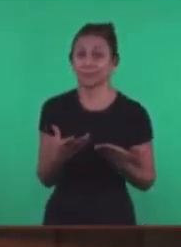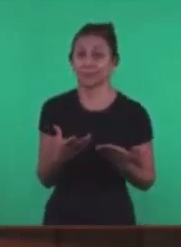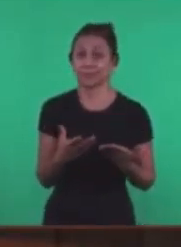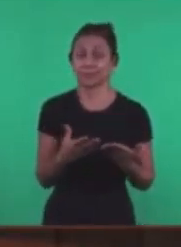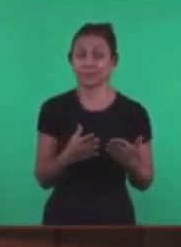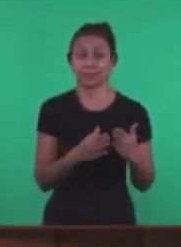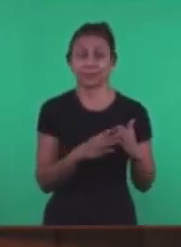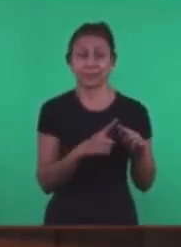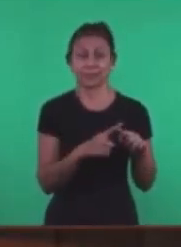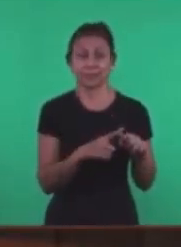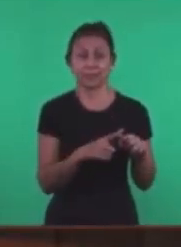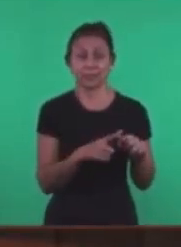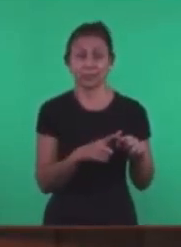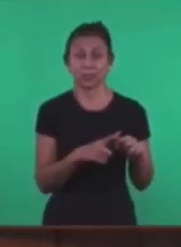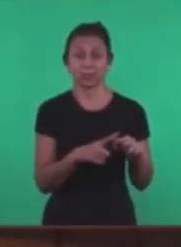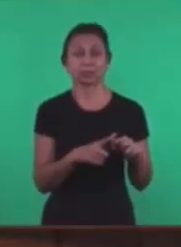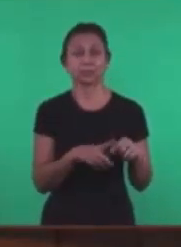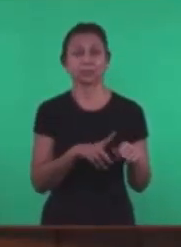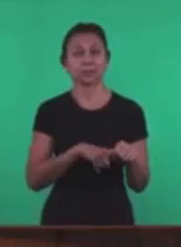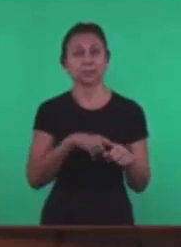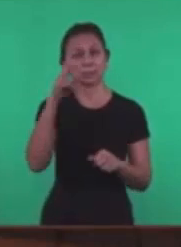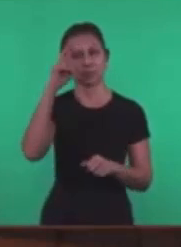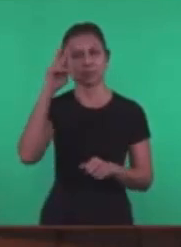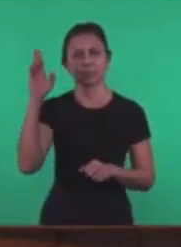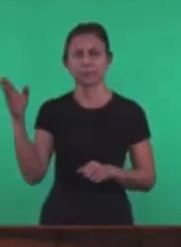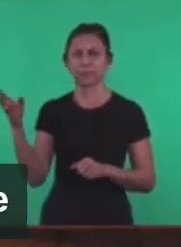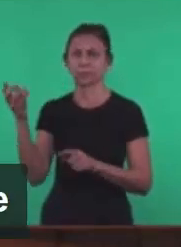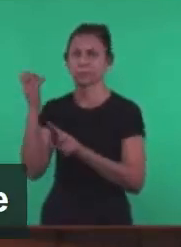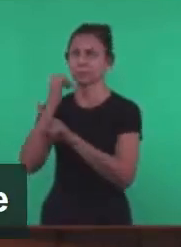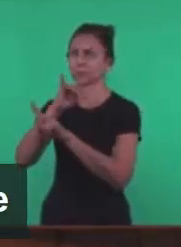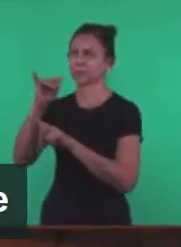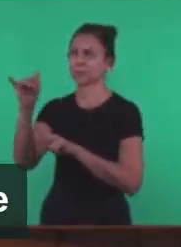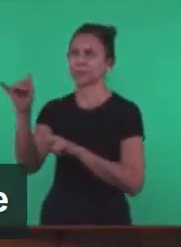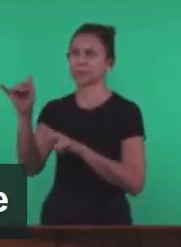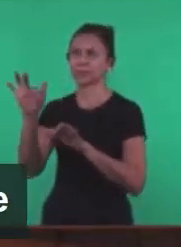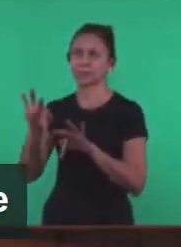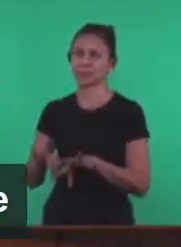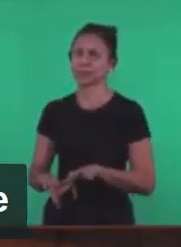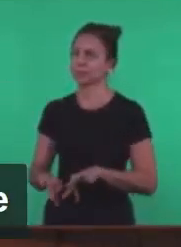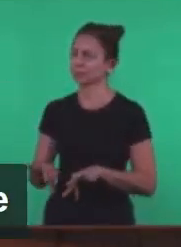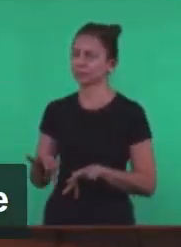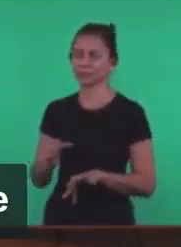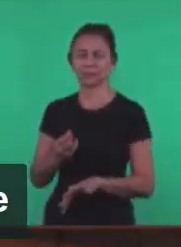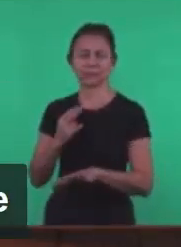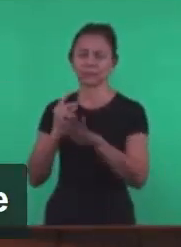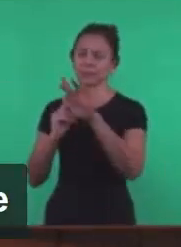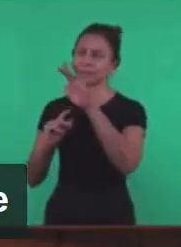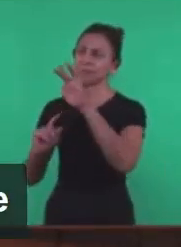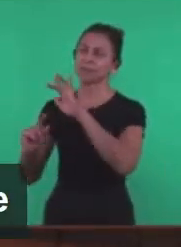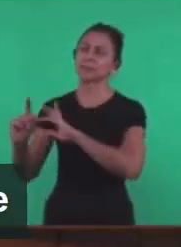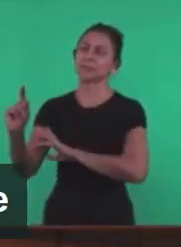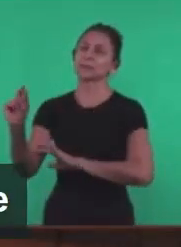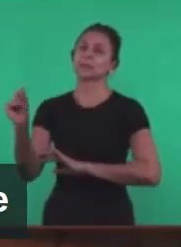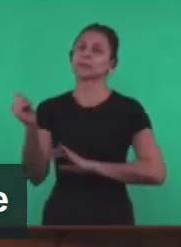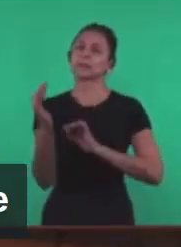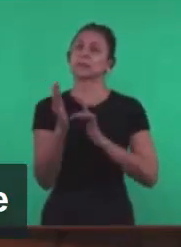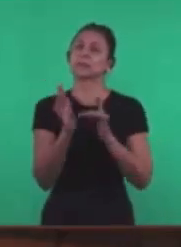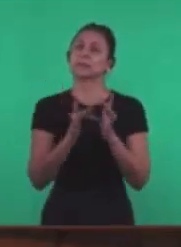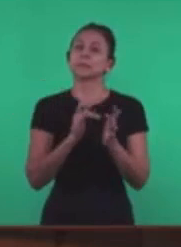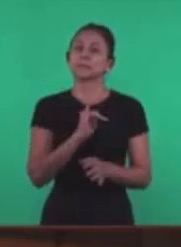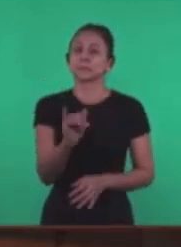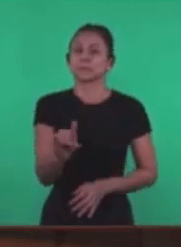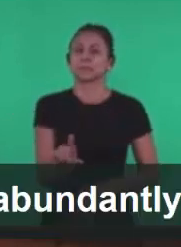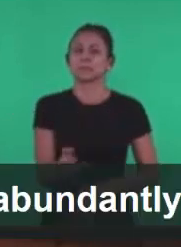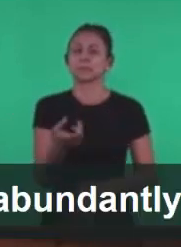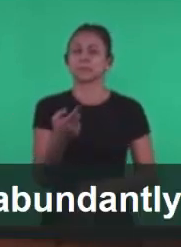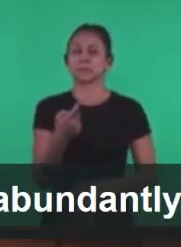O tempo profético Não terá fim É a vida Em abundância E Jesus diz assim Eu vim